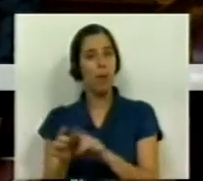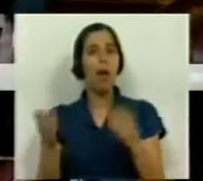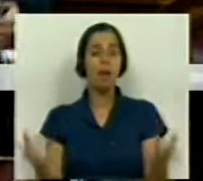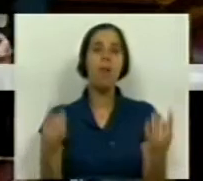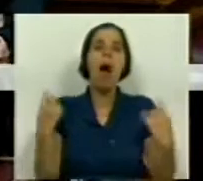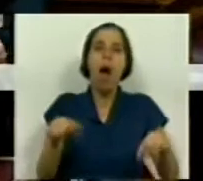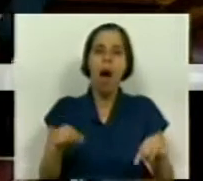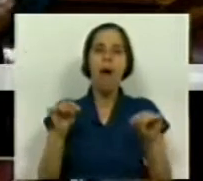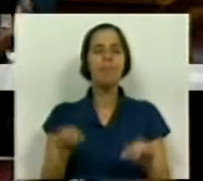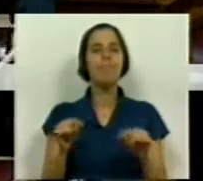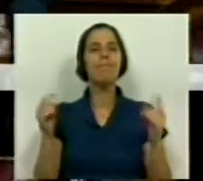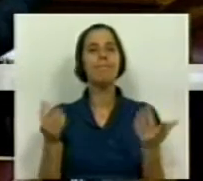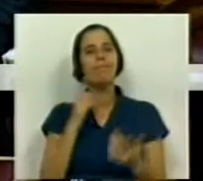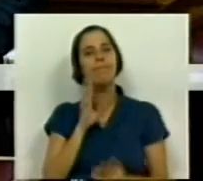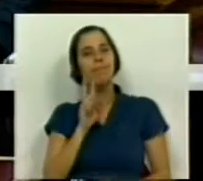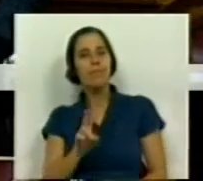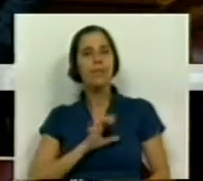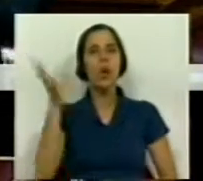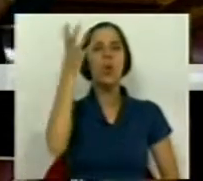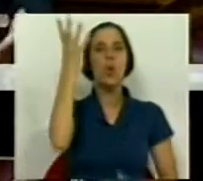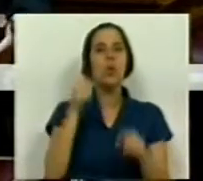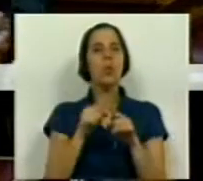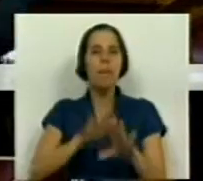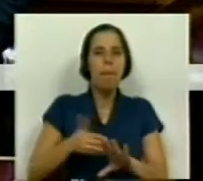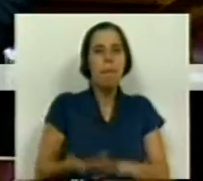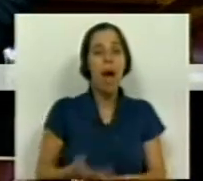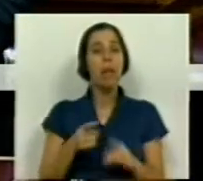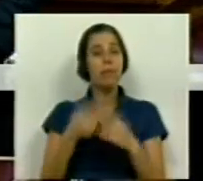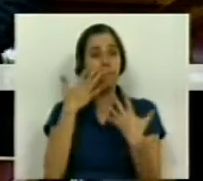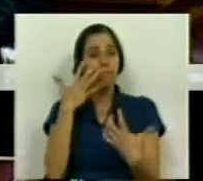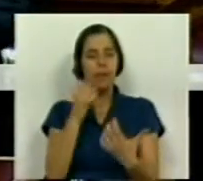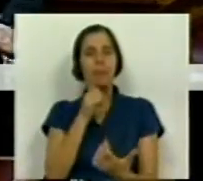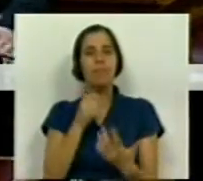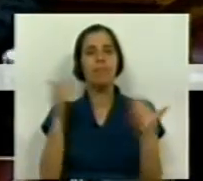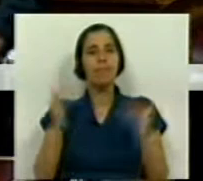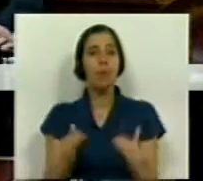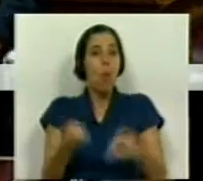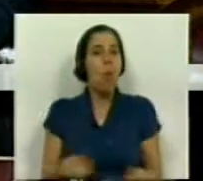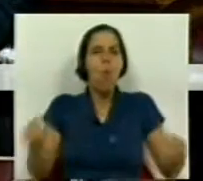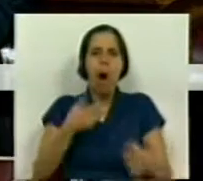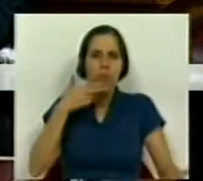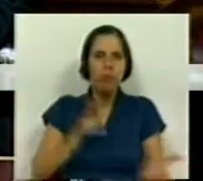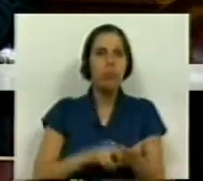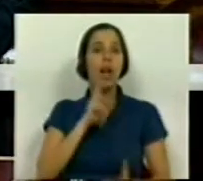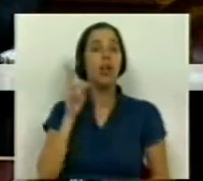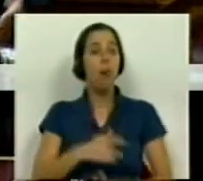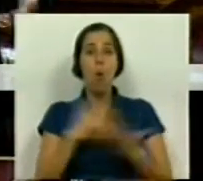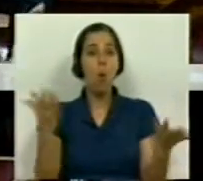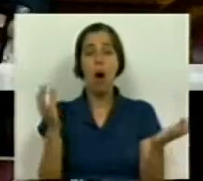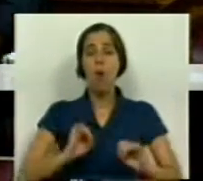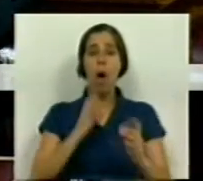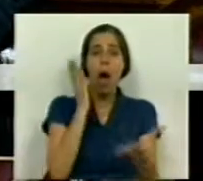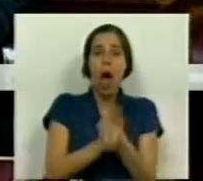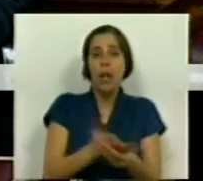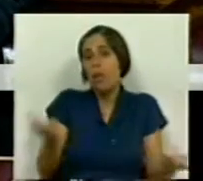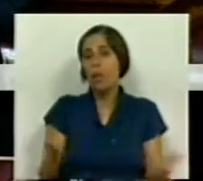Há aqui uma dimensão da nossa cultura que sofre ainda mais essa política por inexistência total de resposta. Não existe um